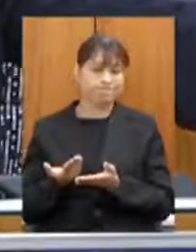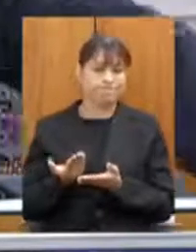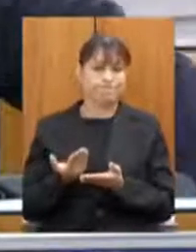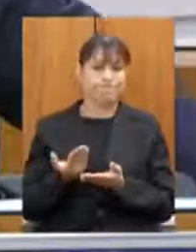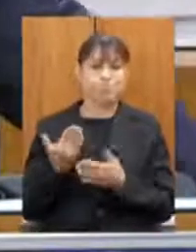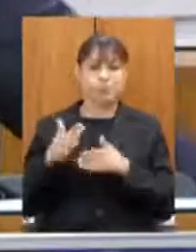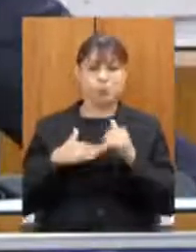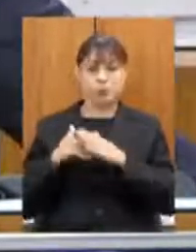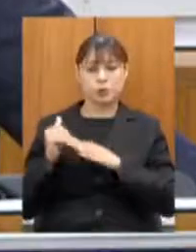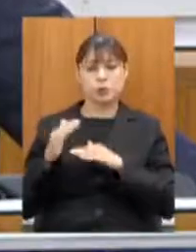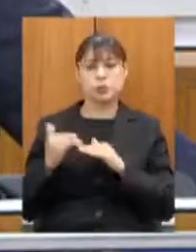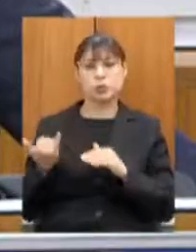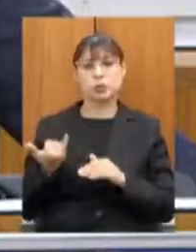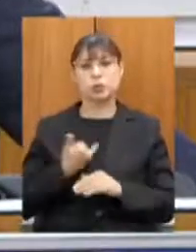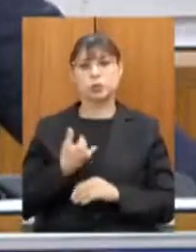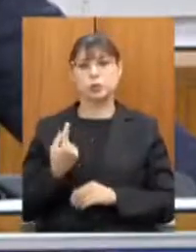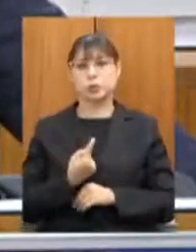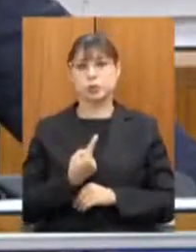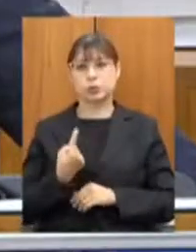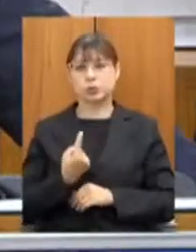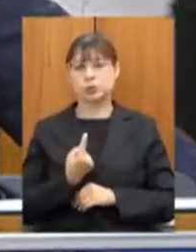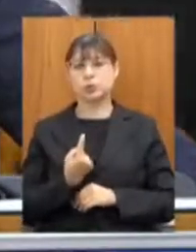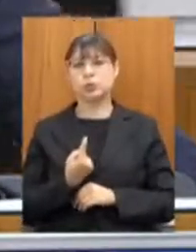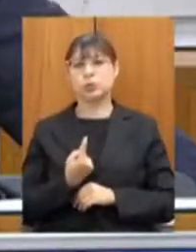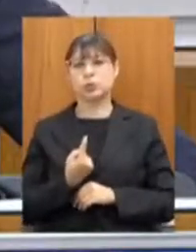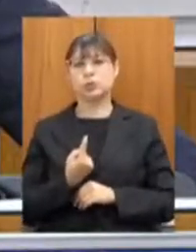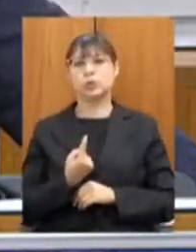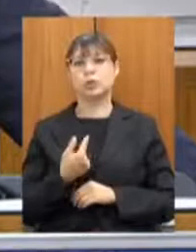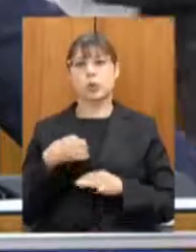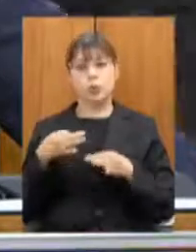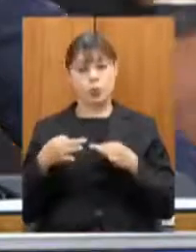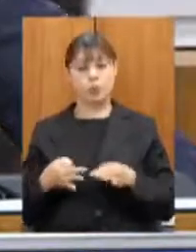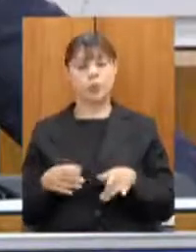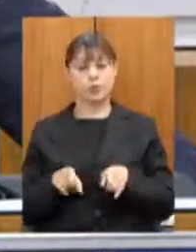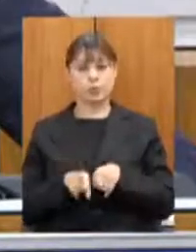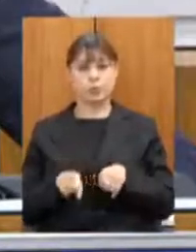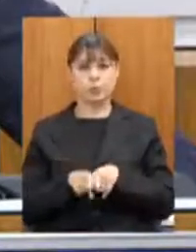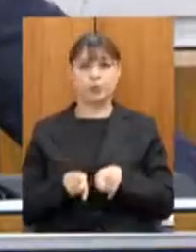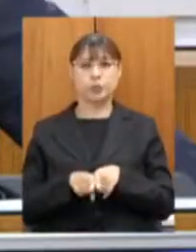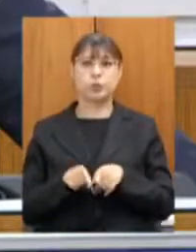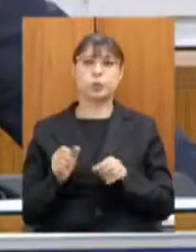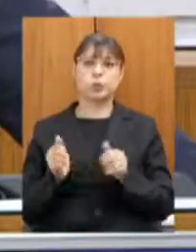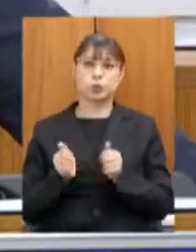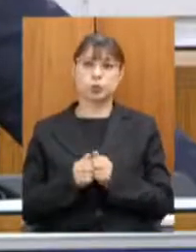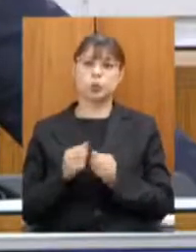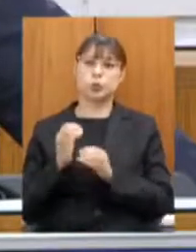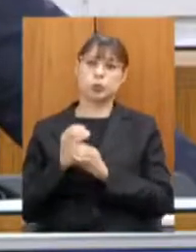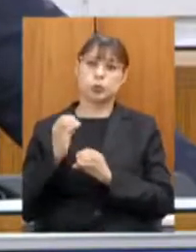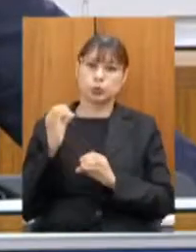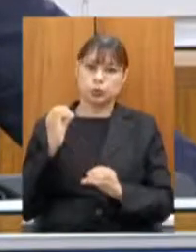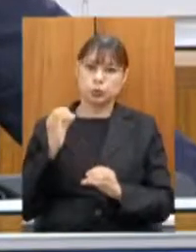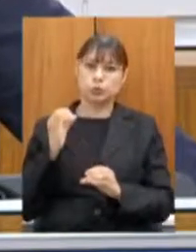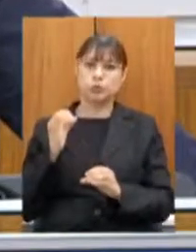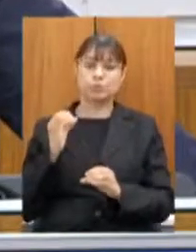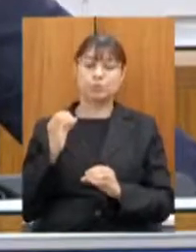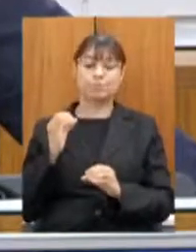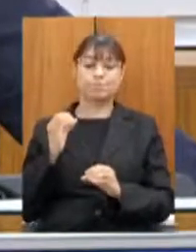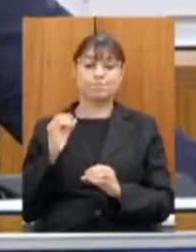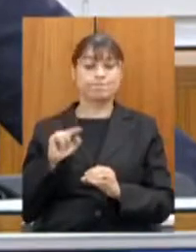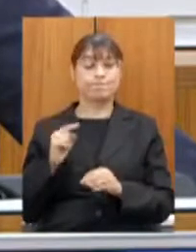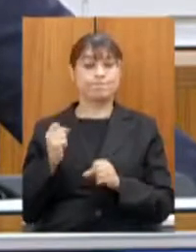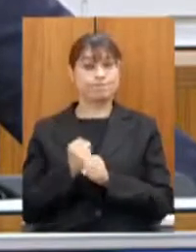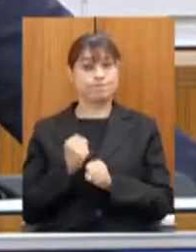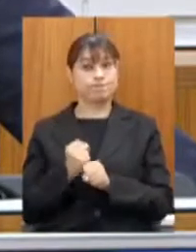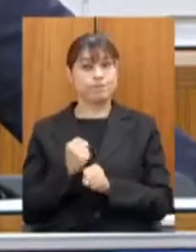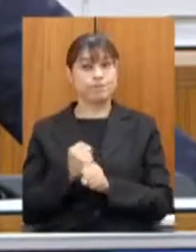temos e que de fato eu pude confirmar junto aos nossos engenheiros é que por se tratar de uma obra que